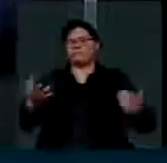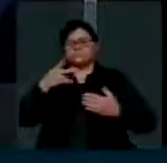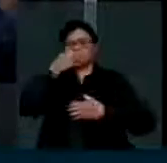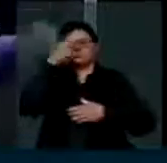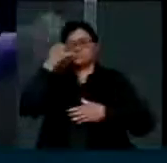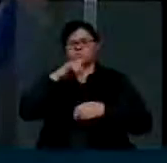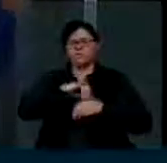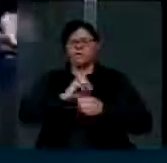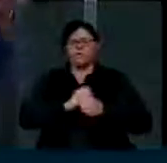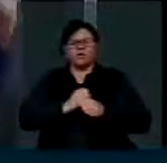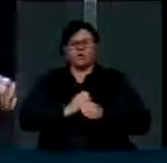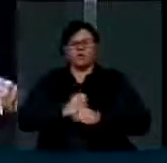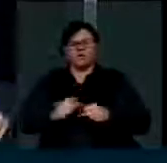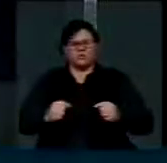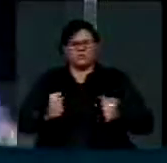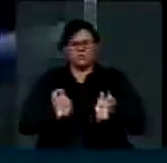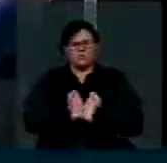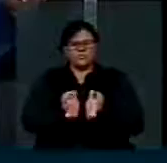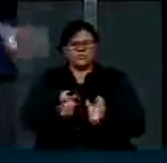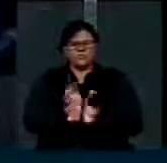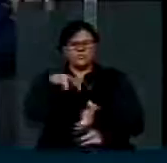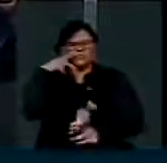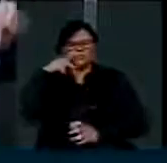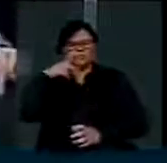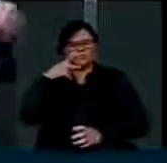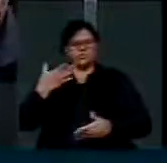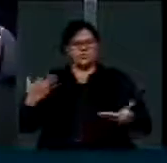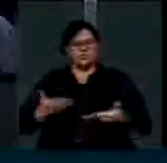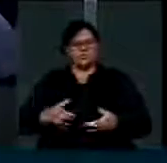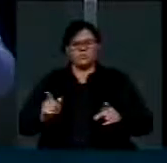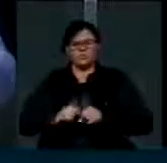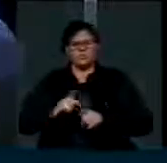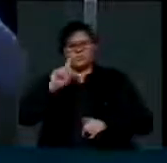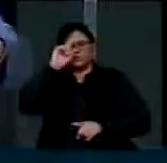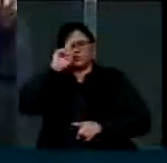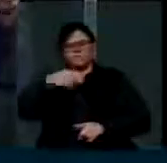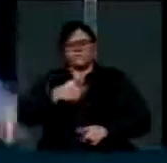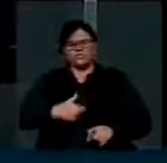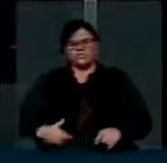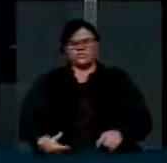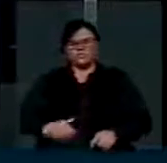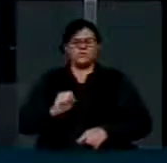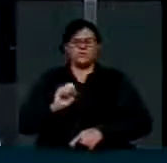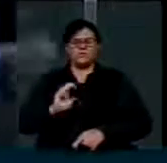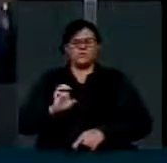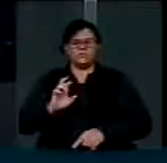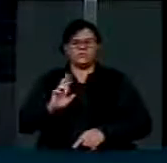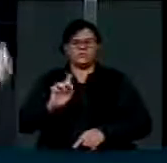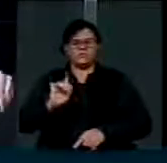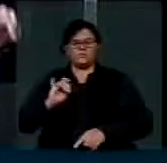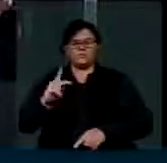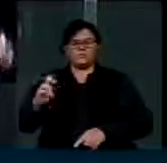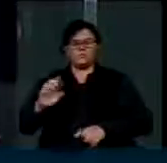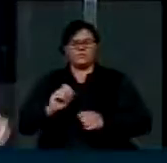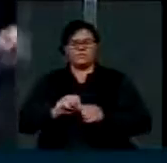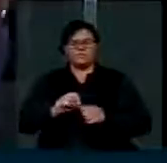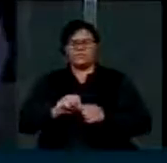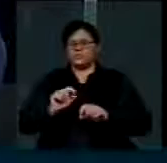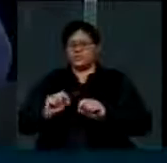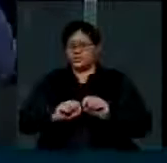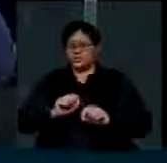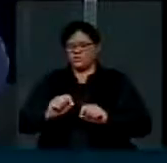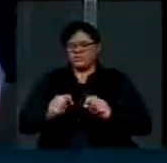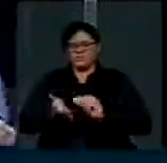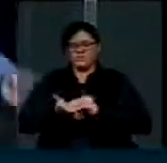comandada por um determinado grupo político e que hoje também comanda o governo do Estado de Sergipe, fez essa falta de planejamento